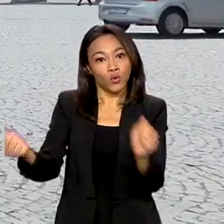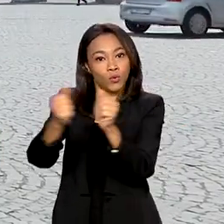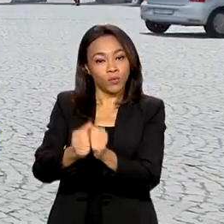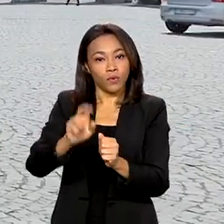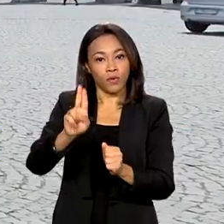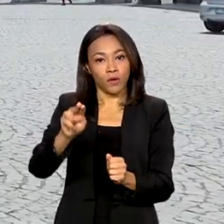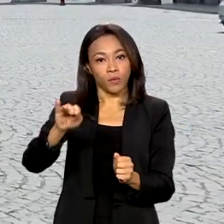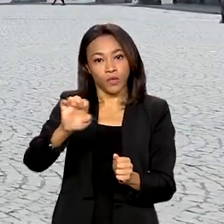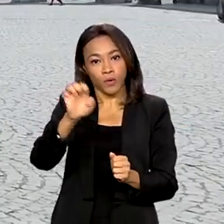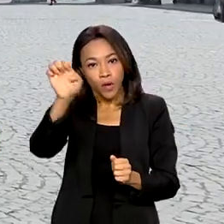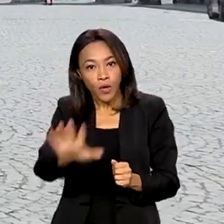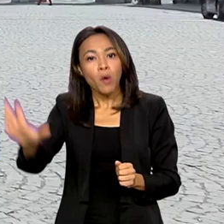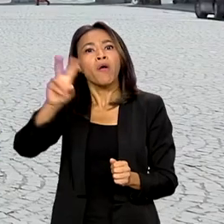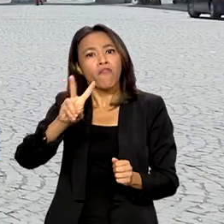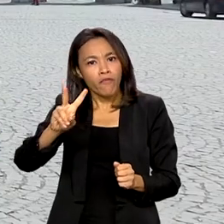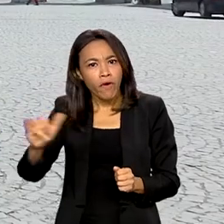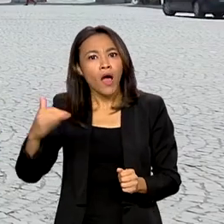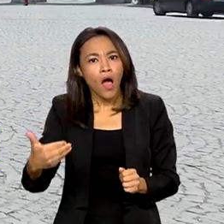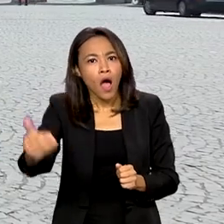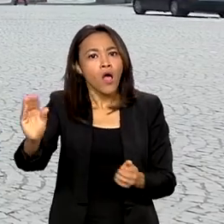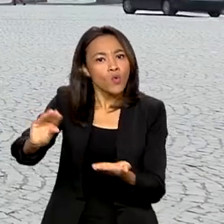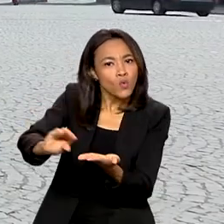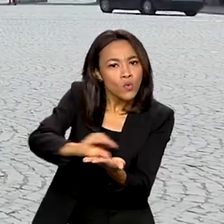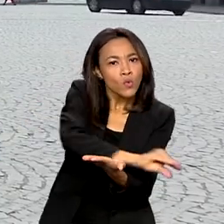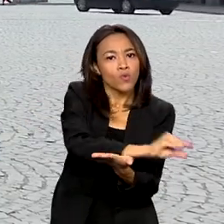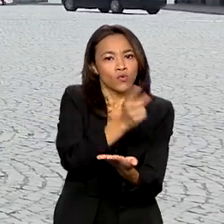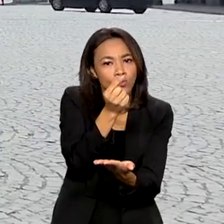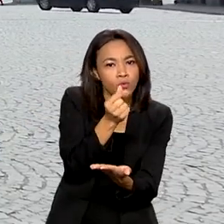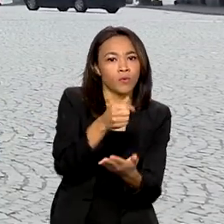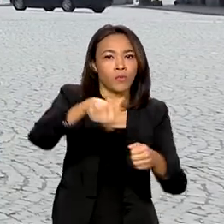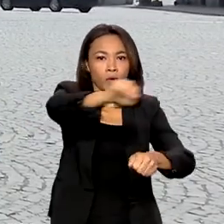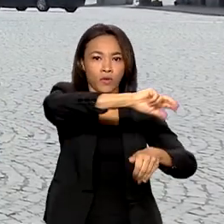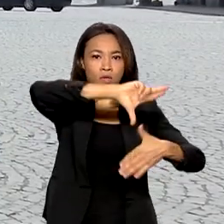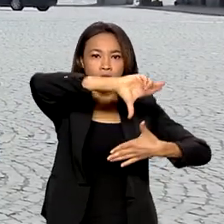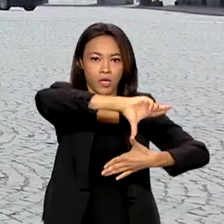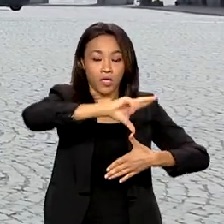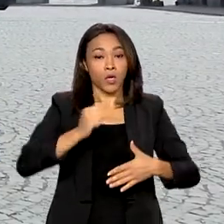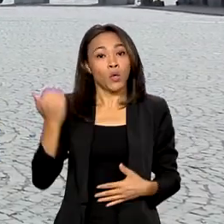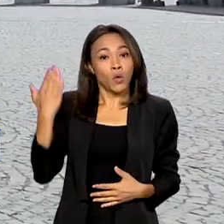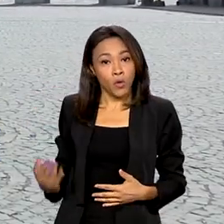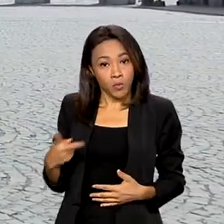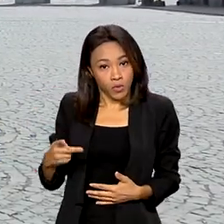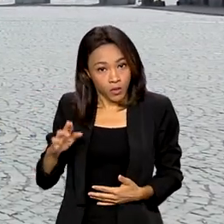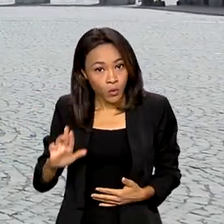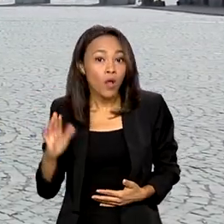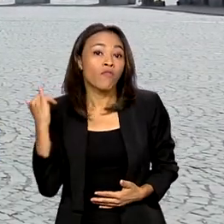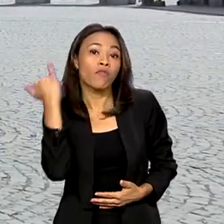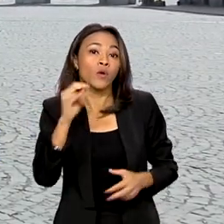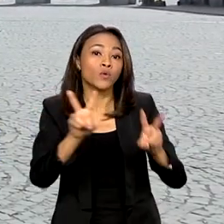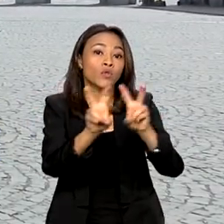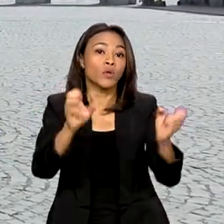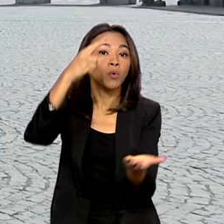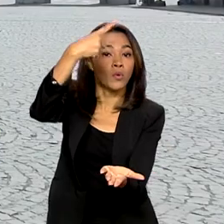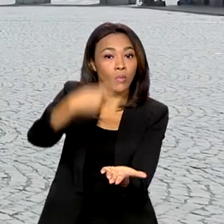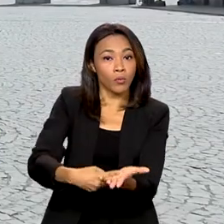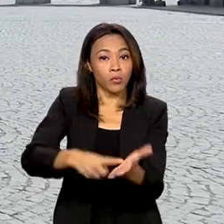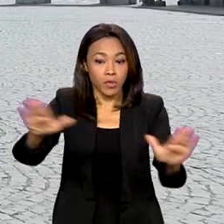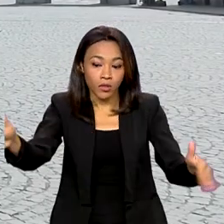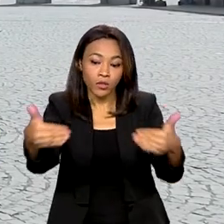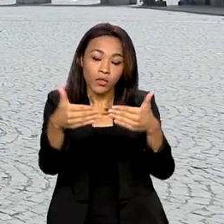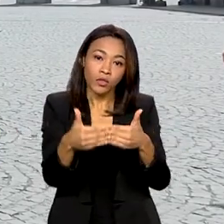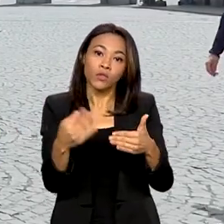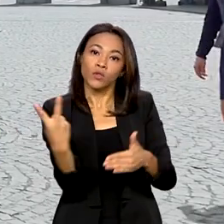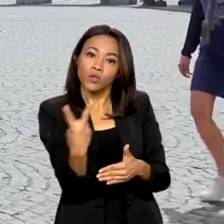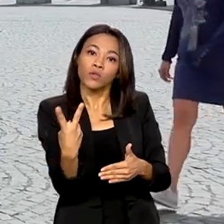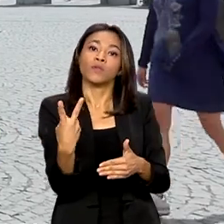vai fazer investimentos, anunciou um fundo para a América Latina. O presidente Lula falou sobre o acordo comercial Mercosul-União Europeia, fez menção